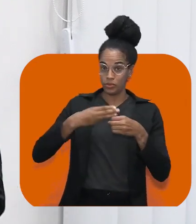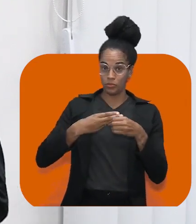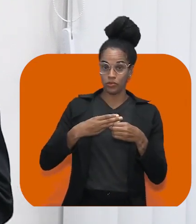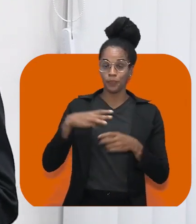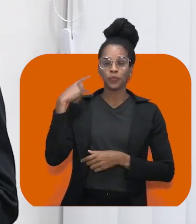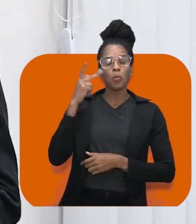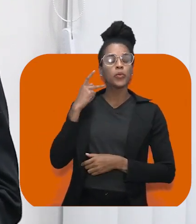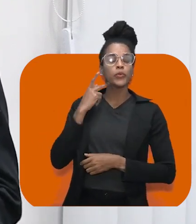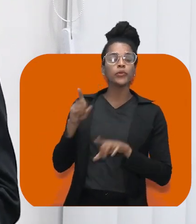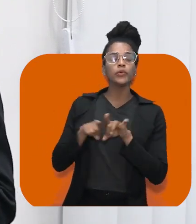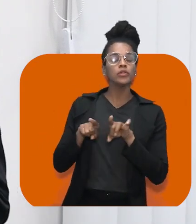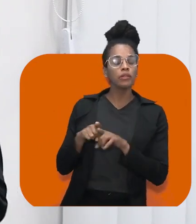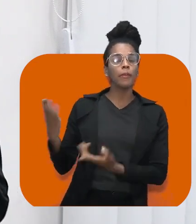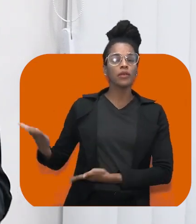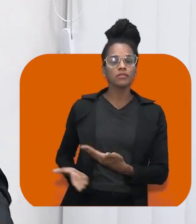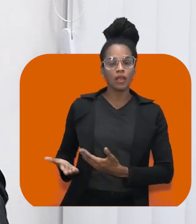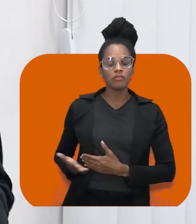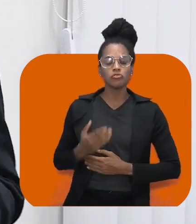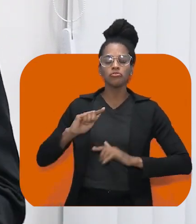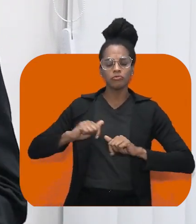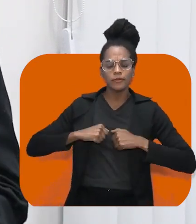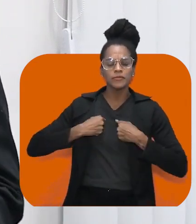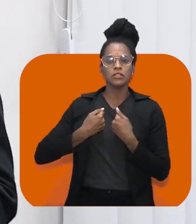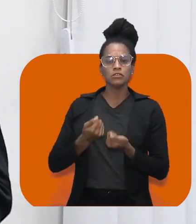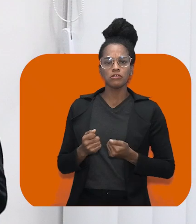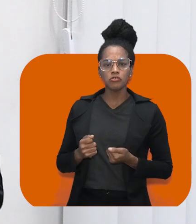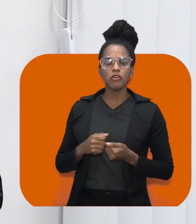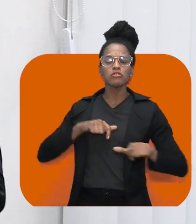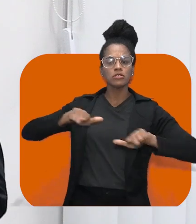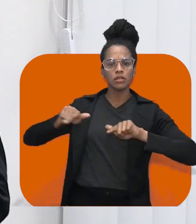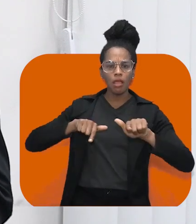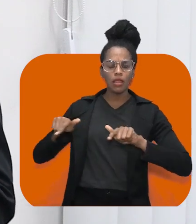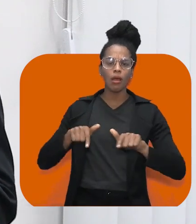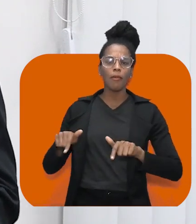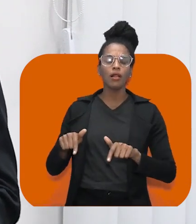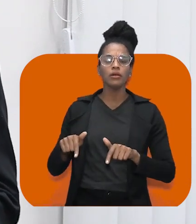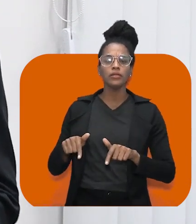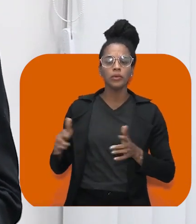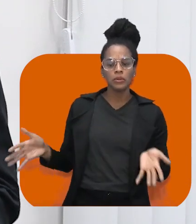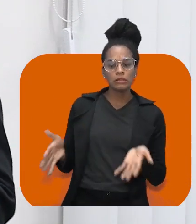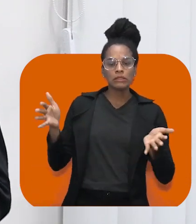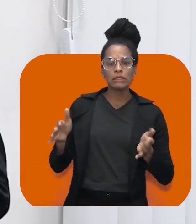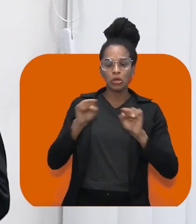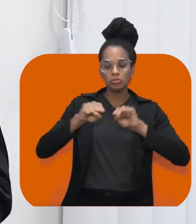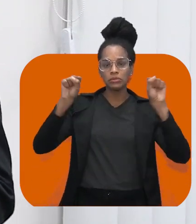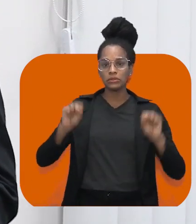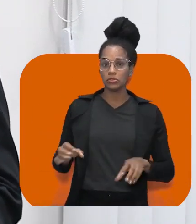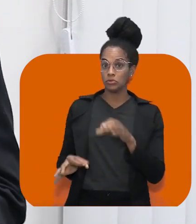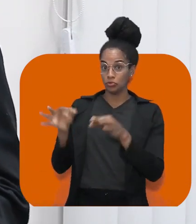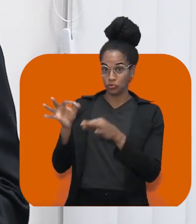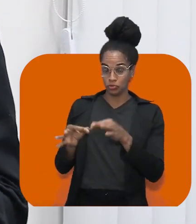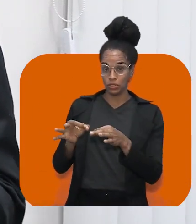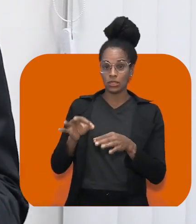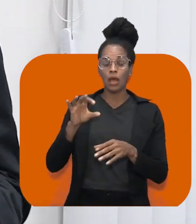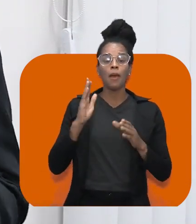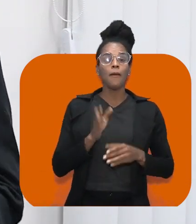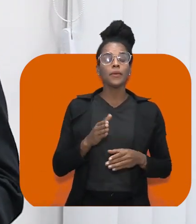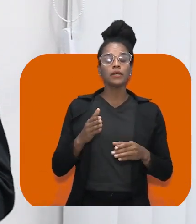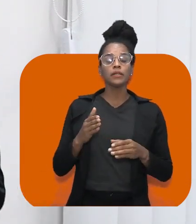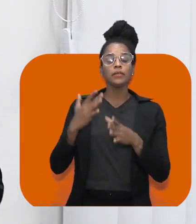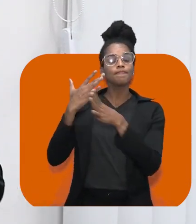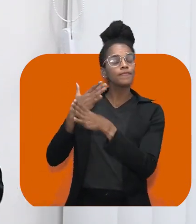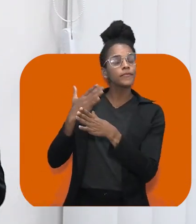das eleições municipais. Promotores e servidores do Ministério Público de Pernambuco estiveram de plantão colaborando com o sistema de